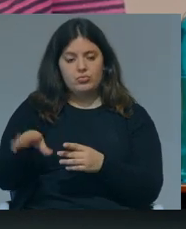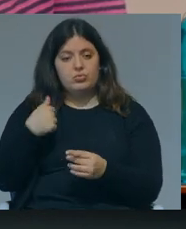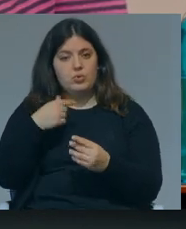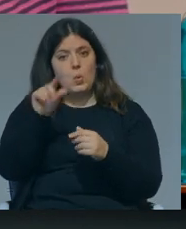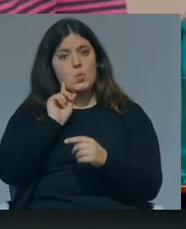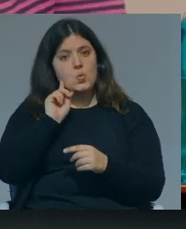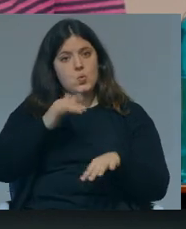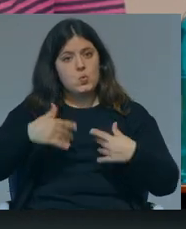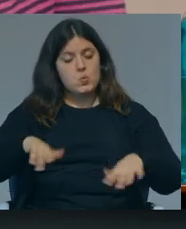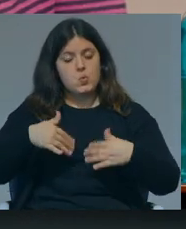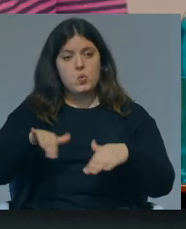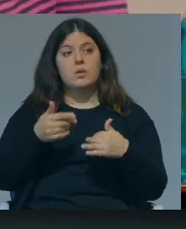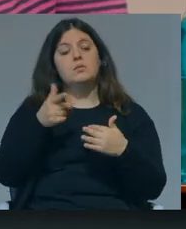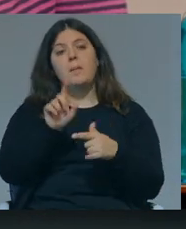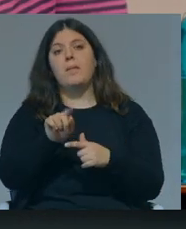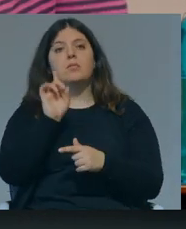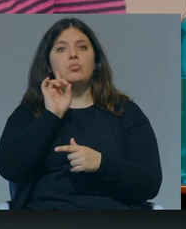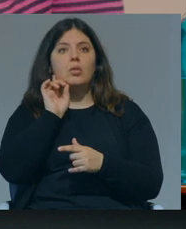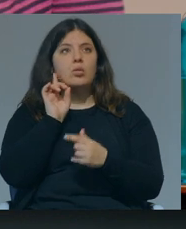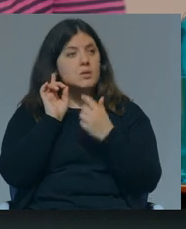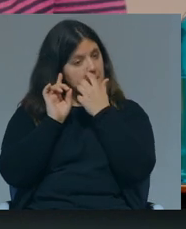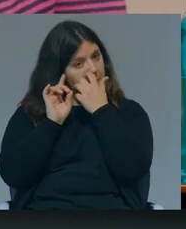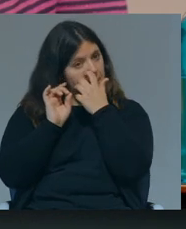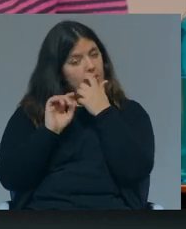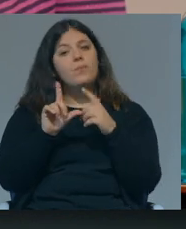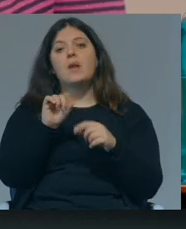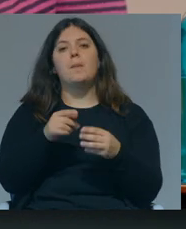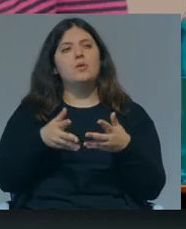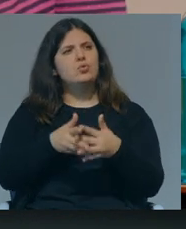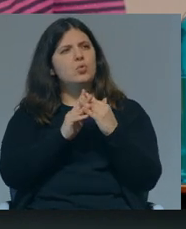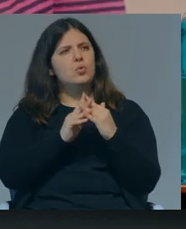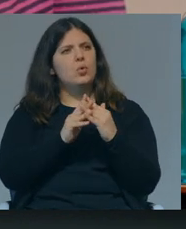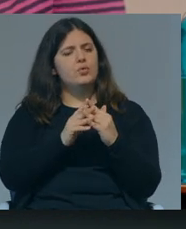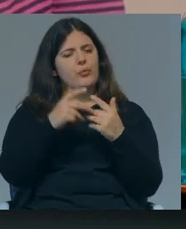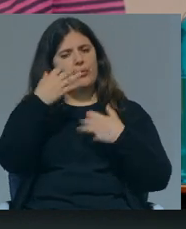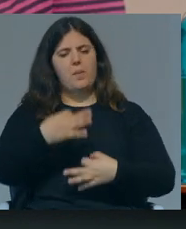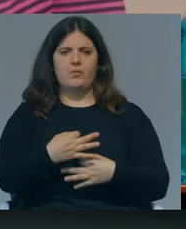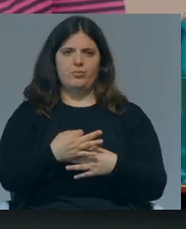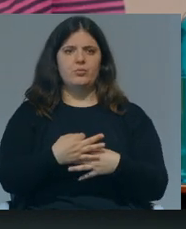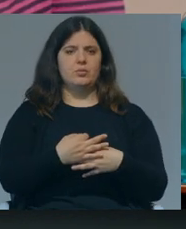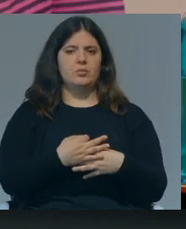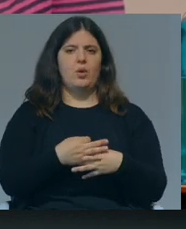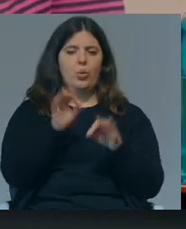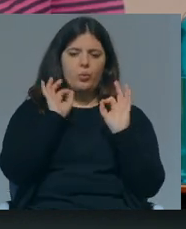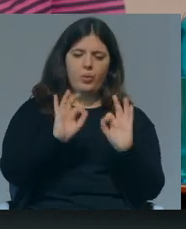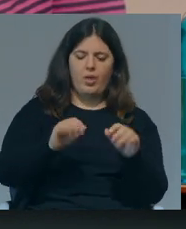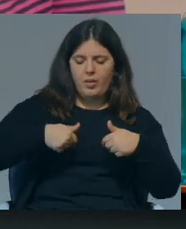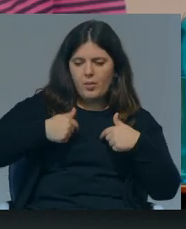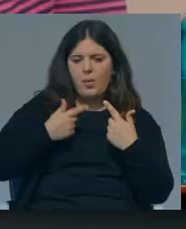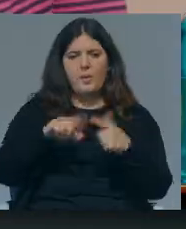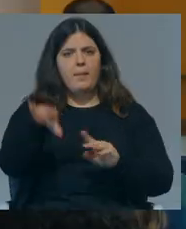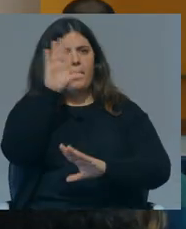essenciais e que são absolutamente essenciais a ver estruturas formais de cuidado e de